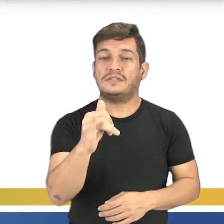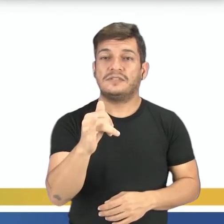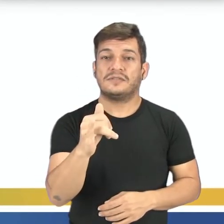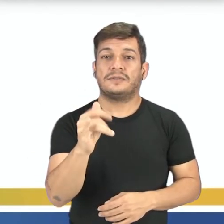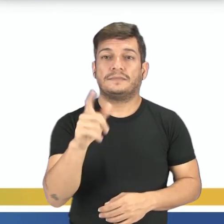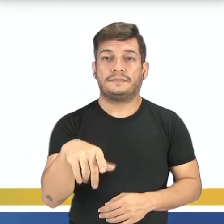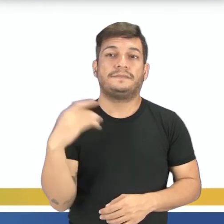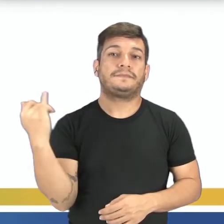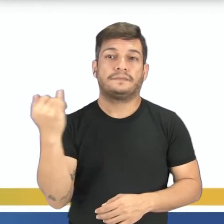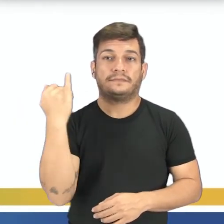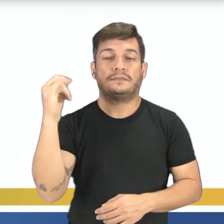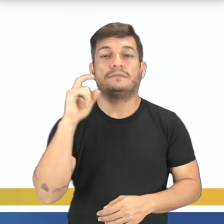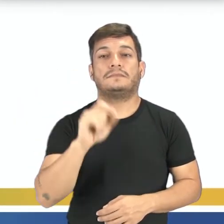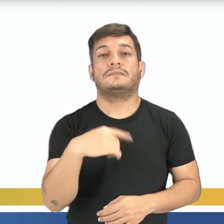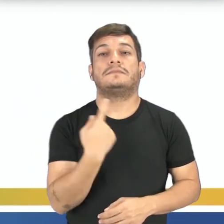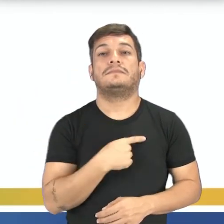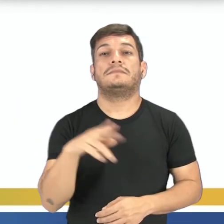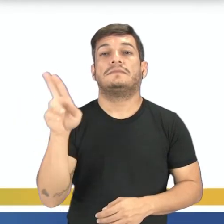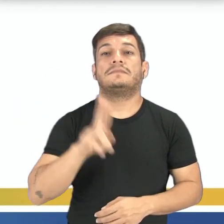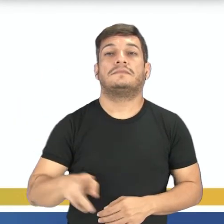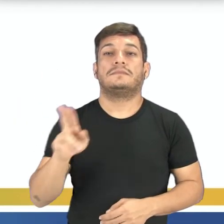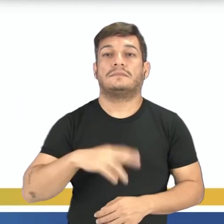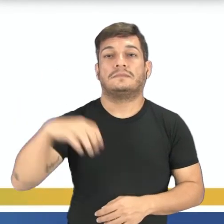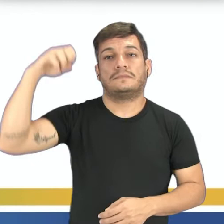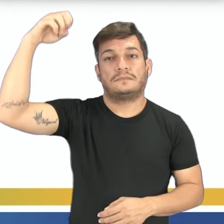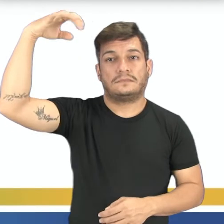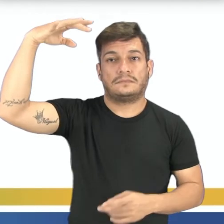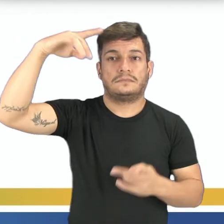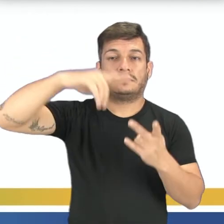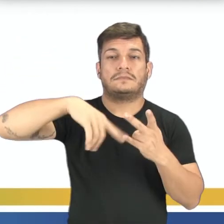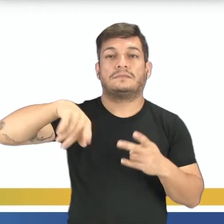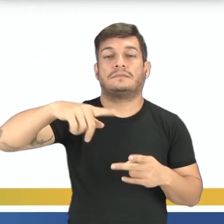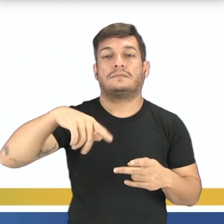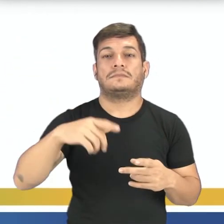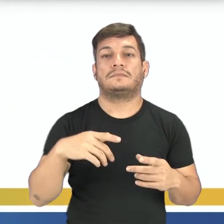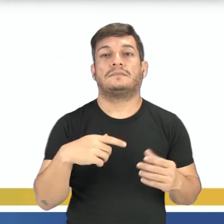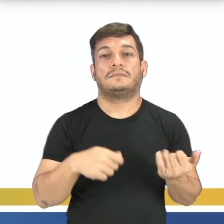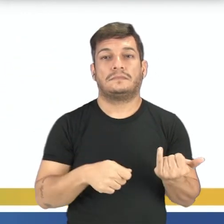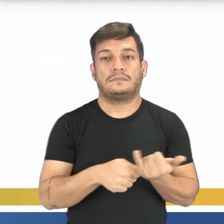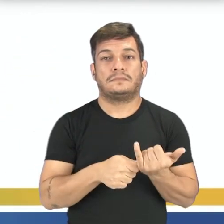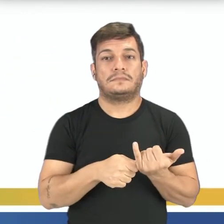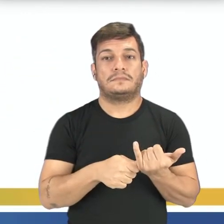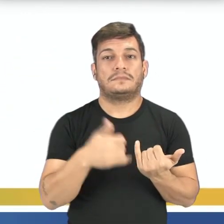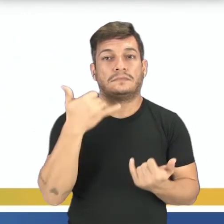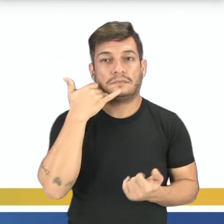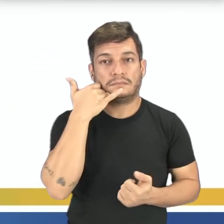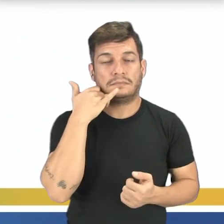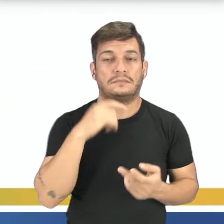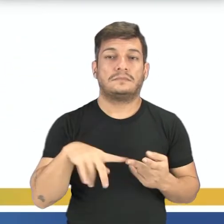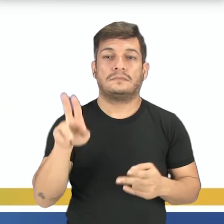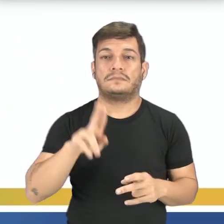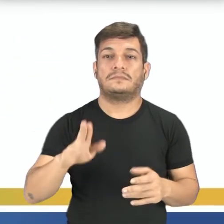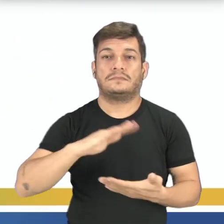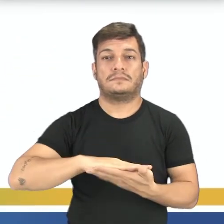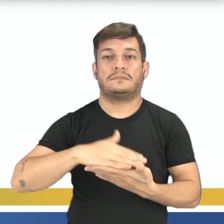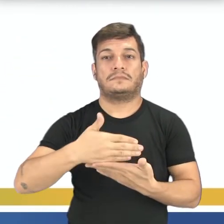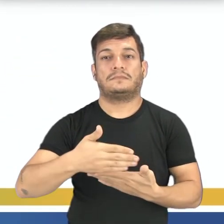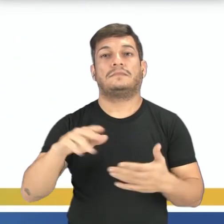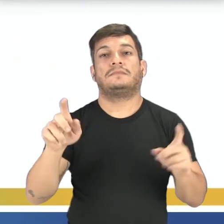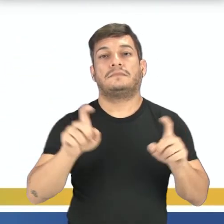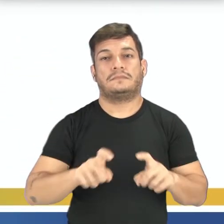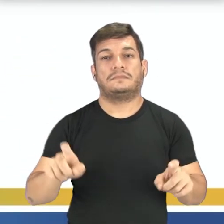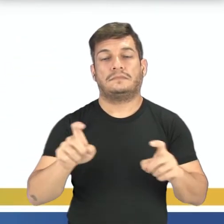que é necessária para nós utilizarmos uma lâmpada, para você carregar o seu celular, utilizar o seu computador,